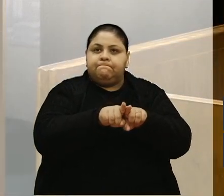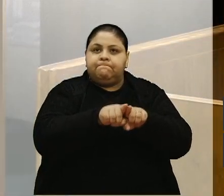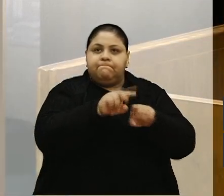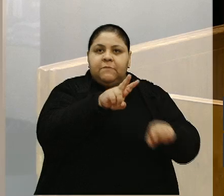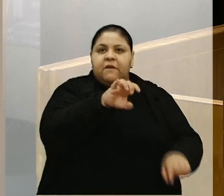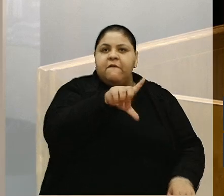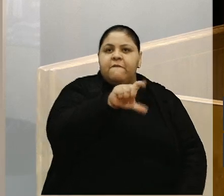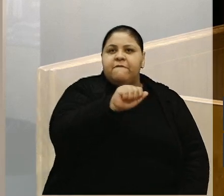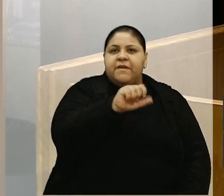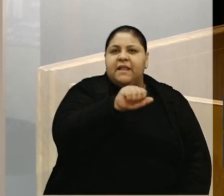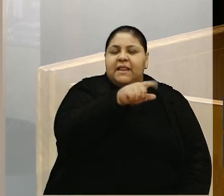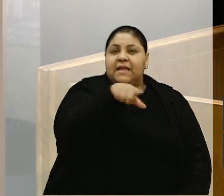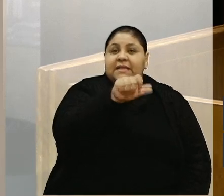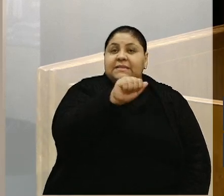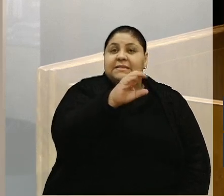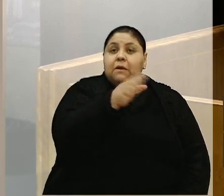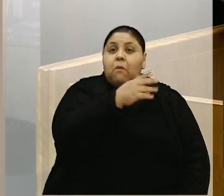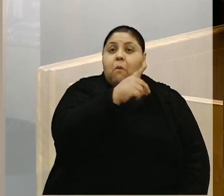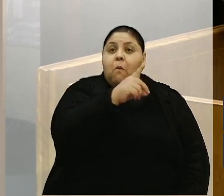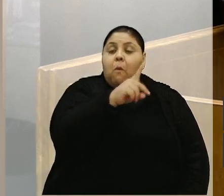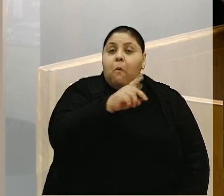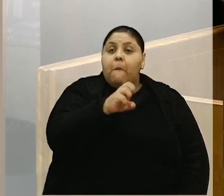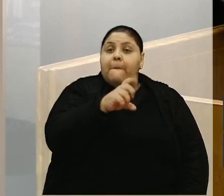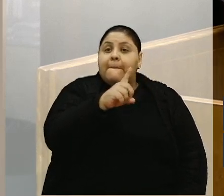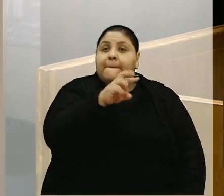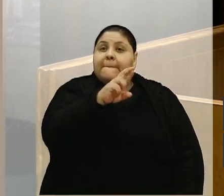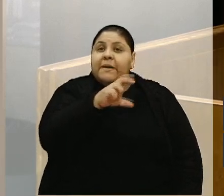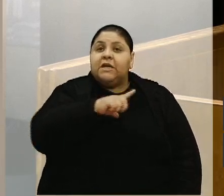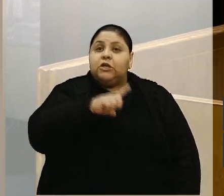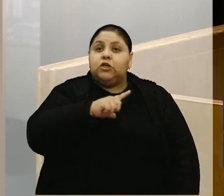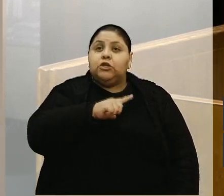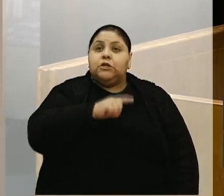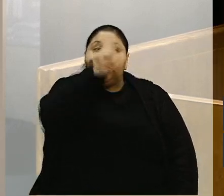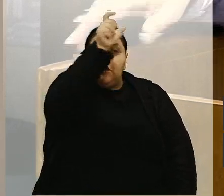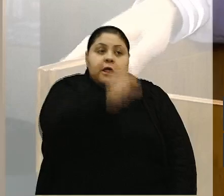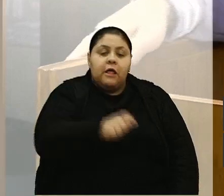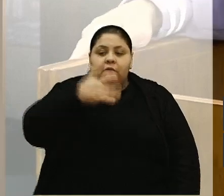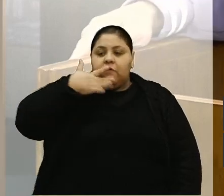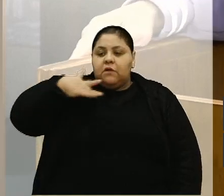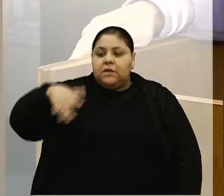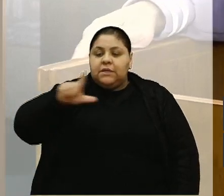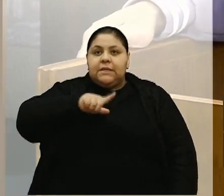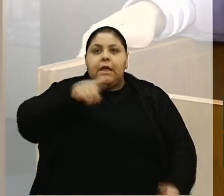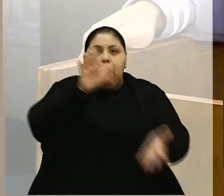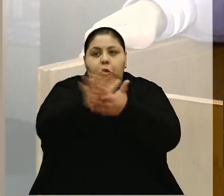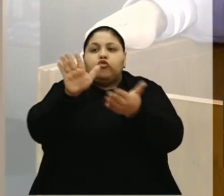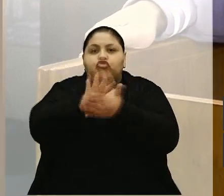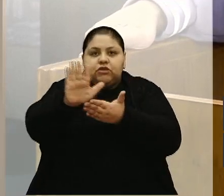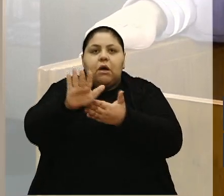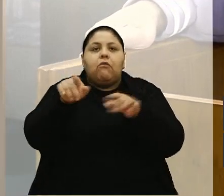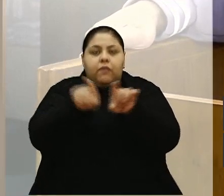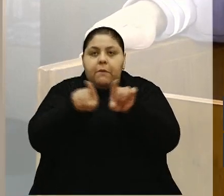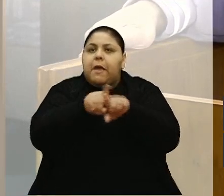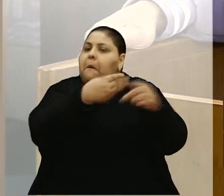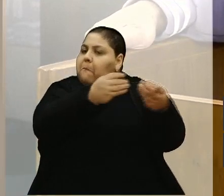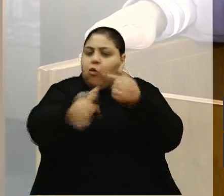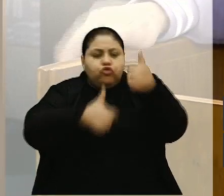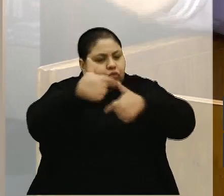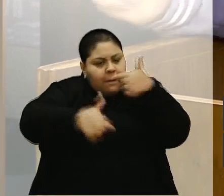São Pedro, lá tem os moradores, tem as crianças, e tem produção no outro lado. Muita produção.